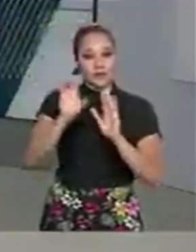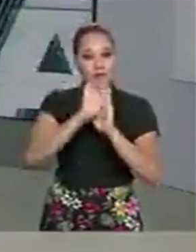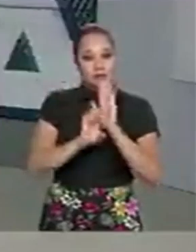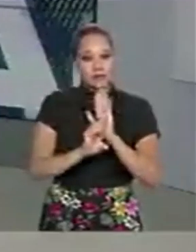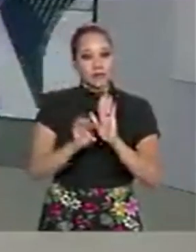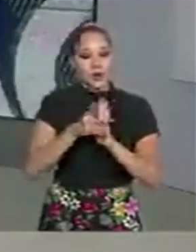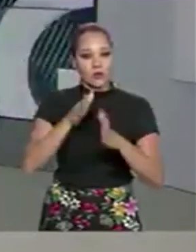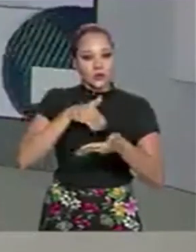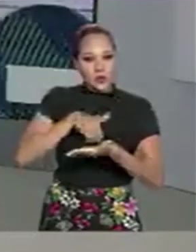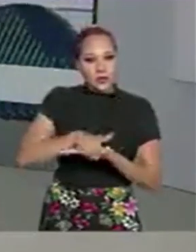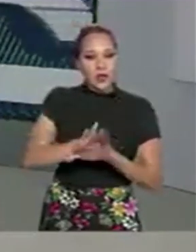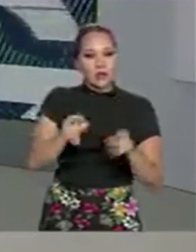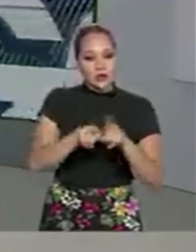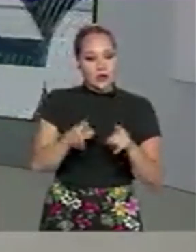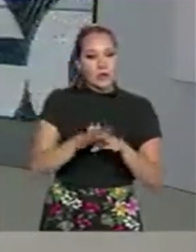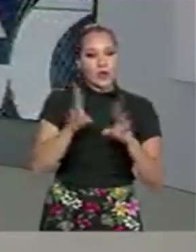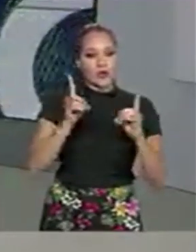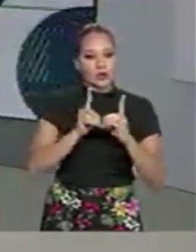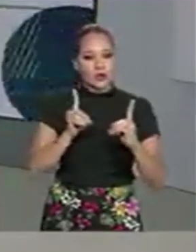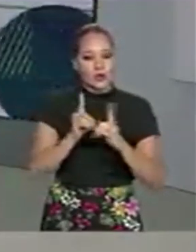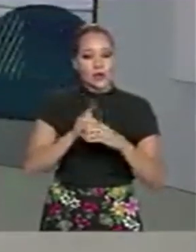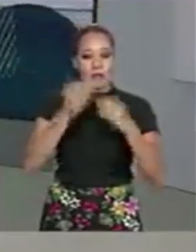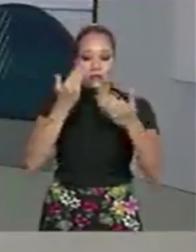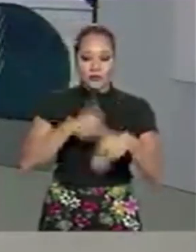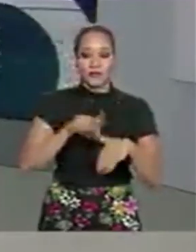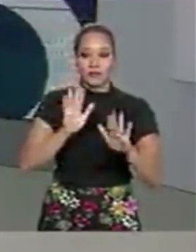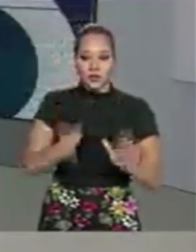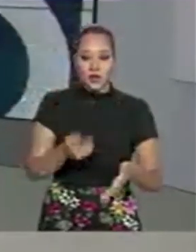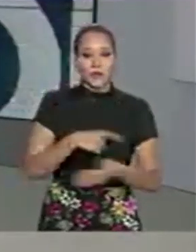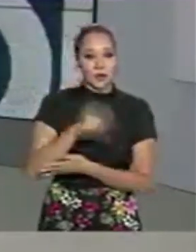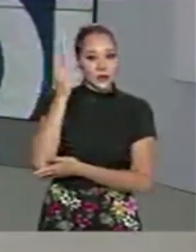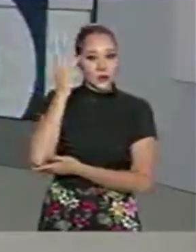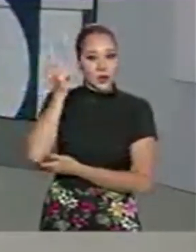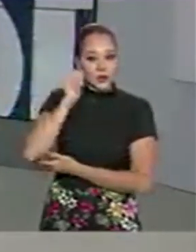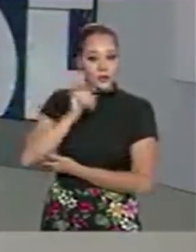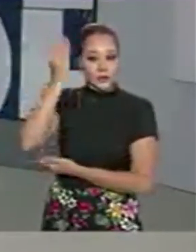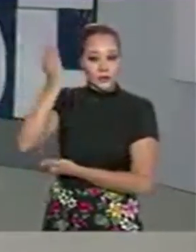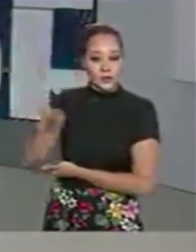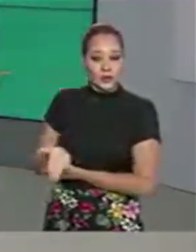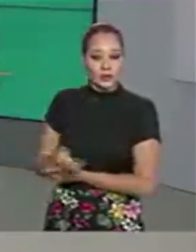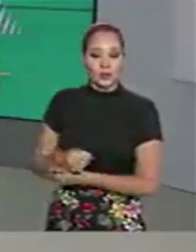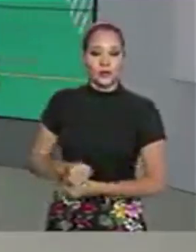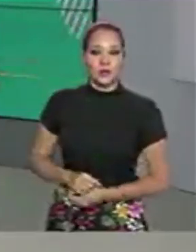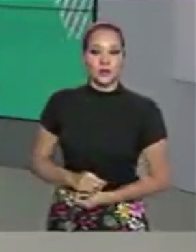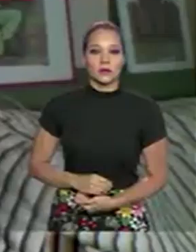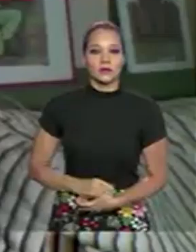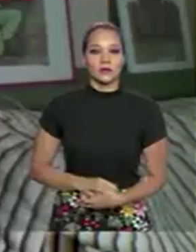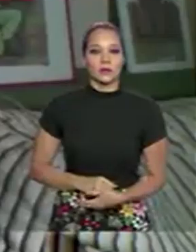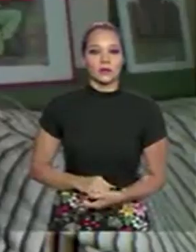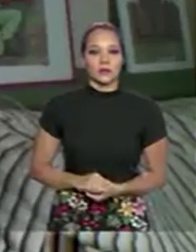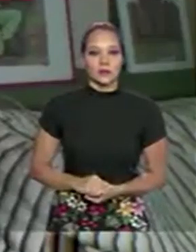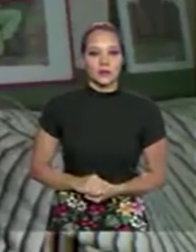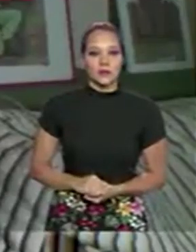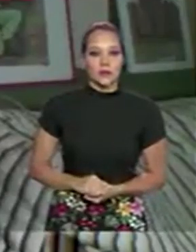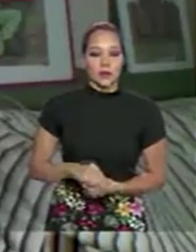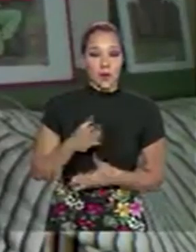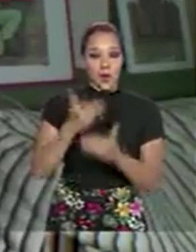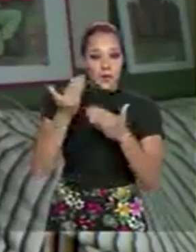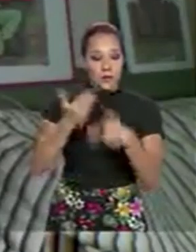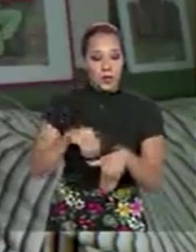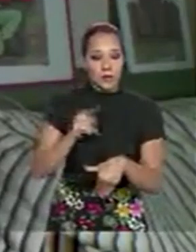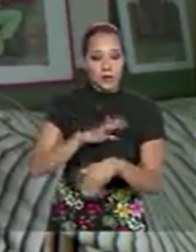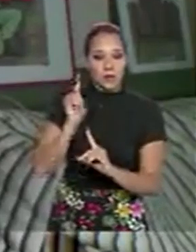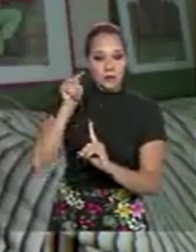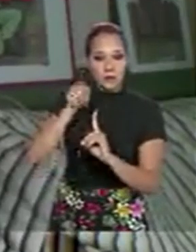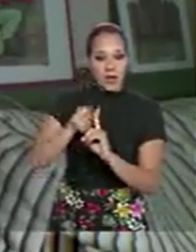versões impressa e digital da prova. De São Paulo, Priscila Kersh tem os detalhes. As provas serão